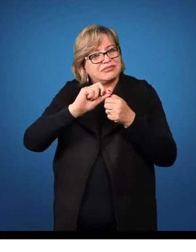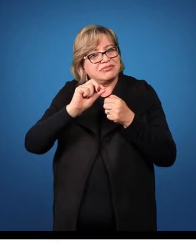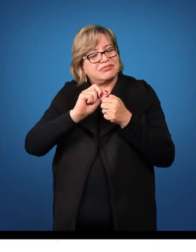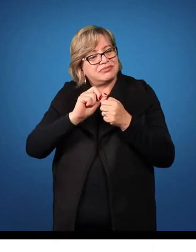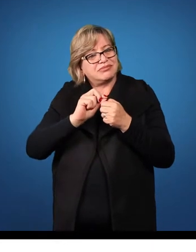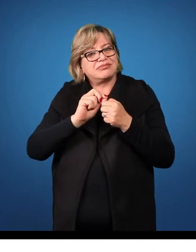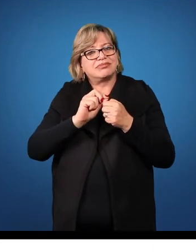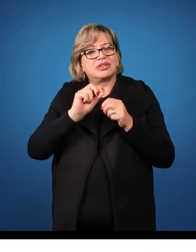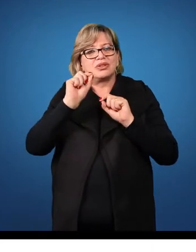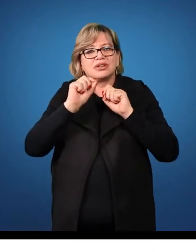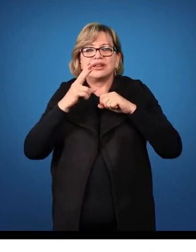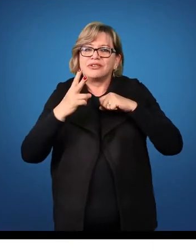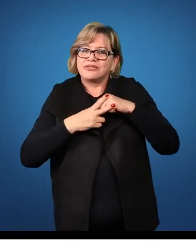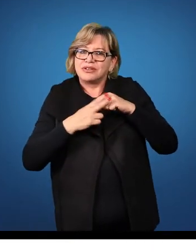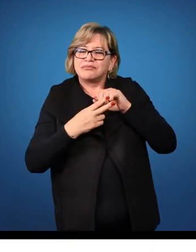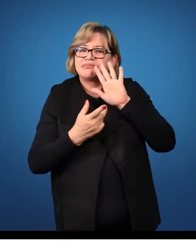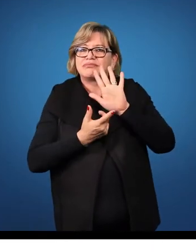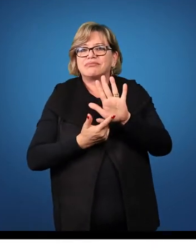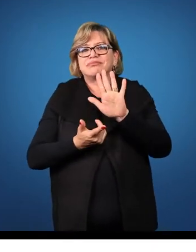ação do verbo.